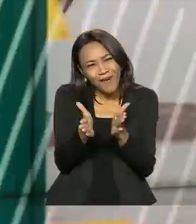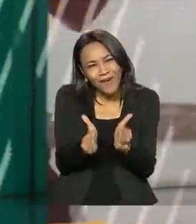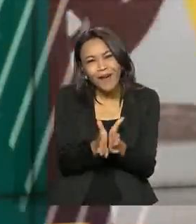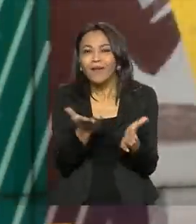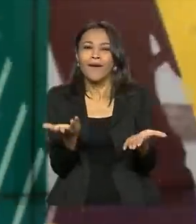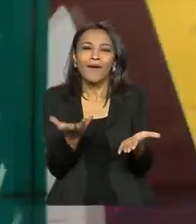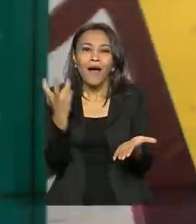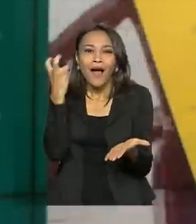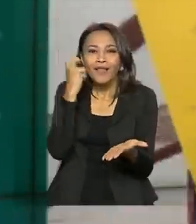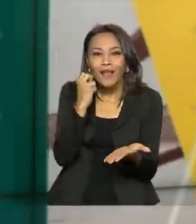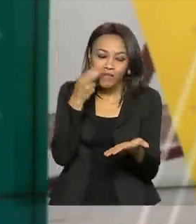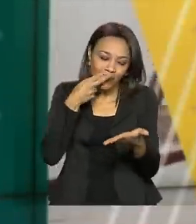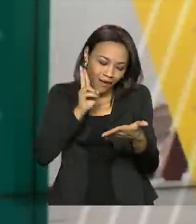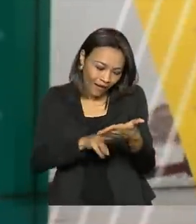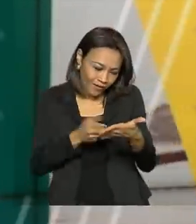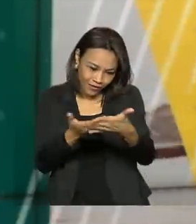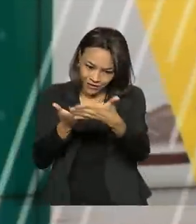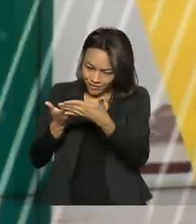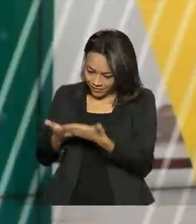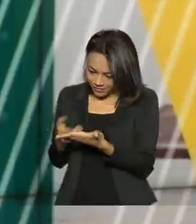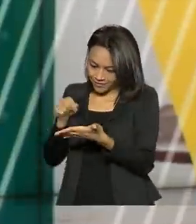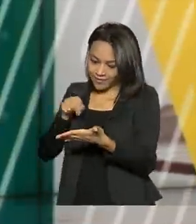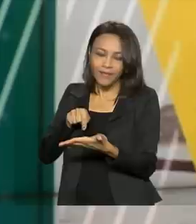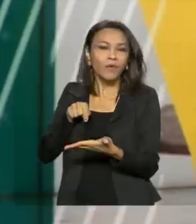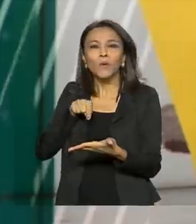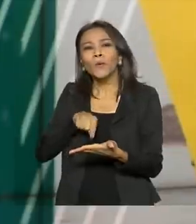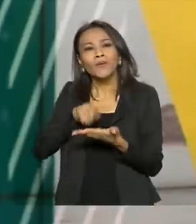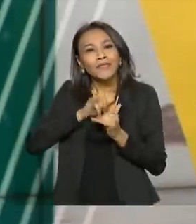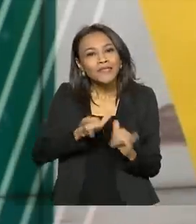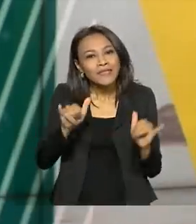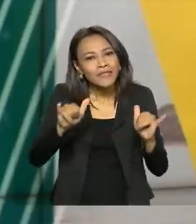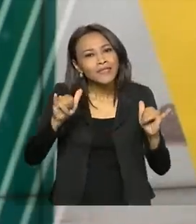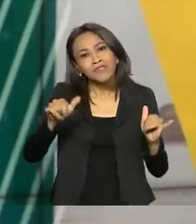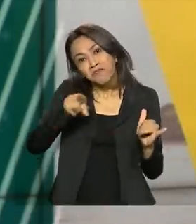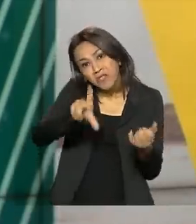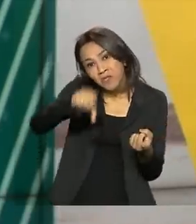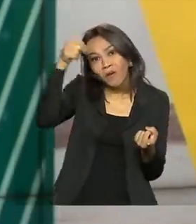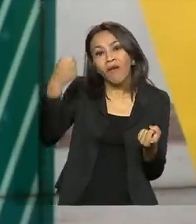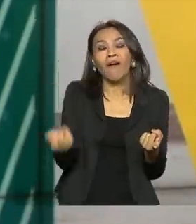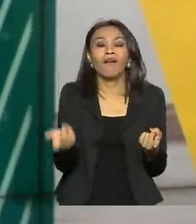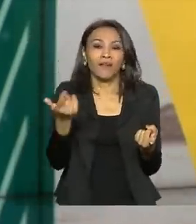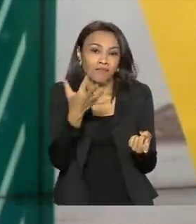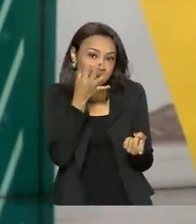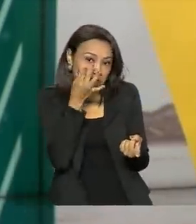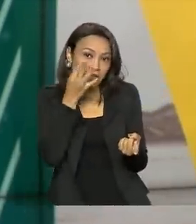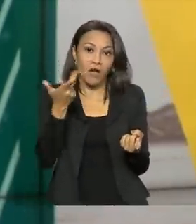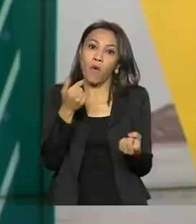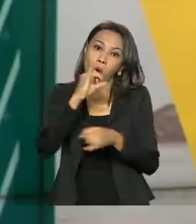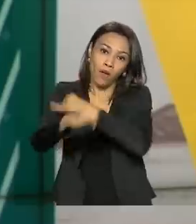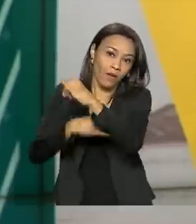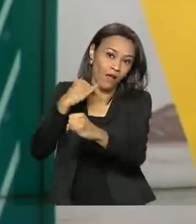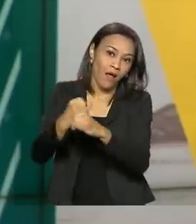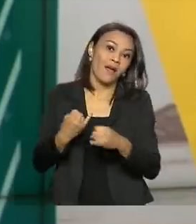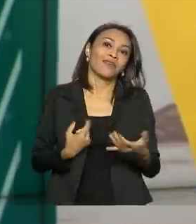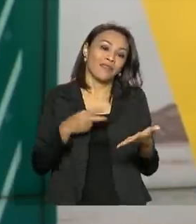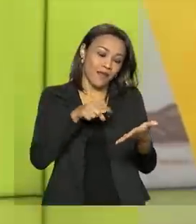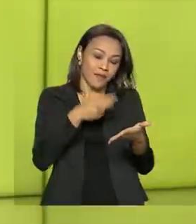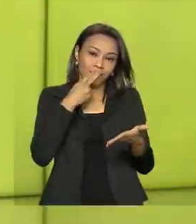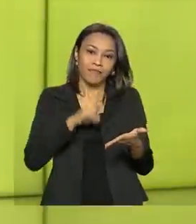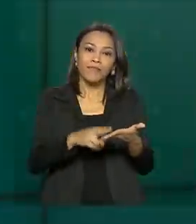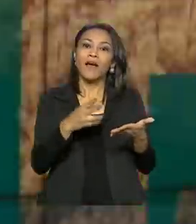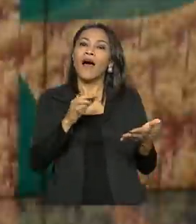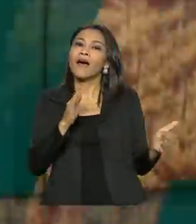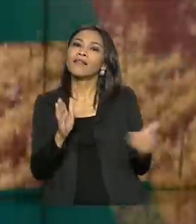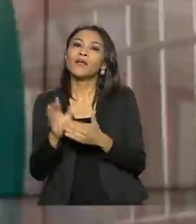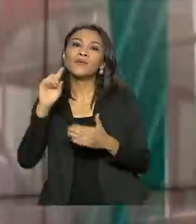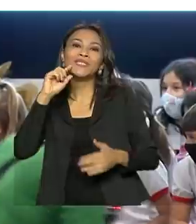basta adotar uma cartinha dos Correios. A campanha tem formato híbrido, físico e online. A adoção das cartinhas vai até o dia